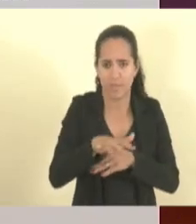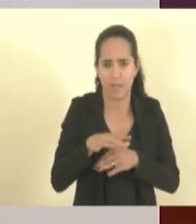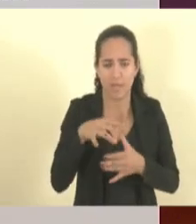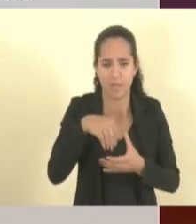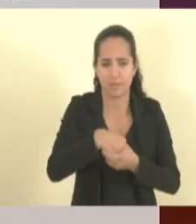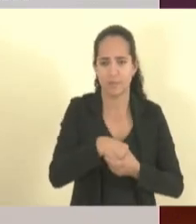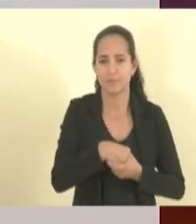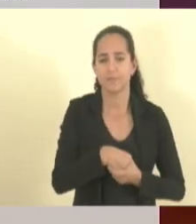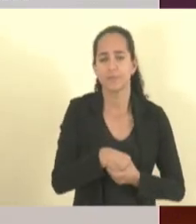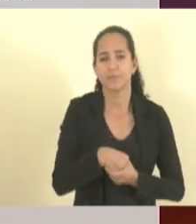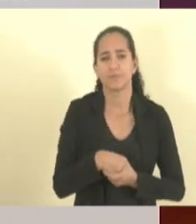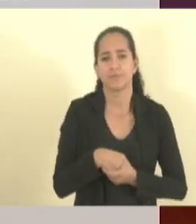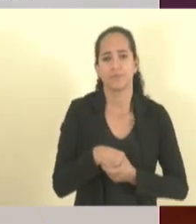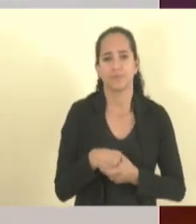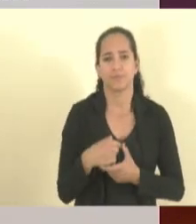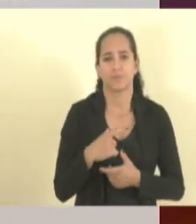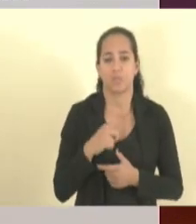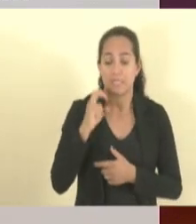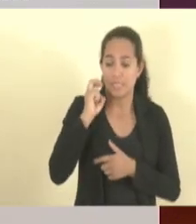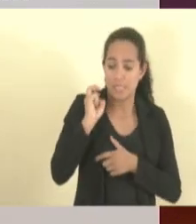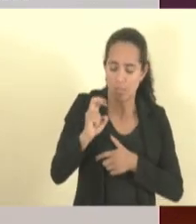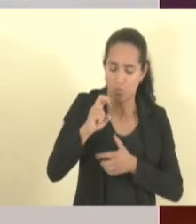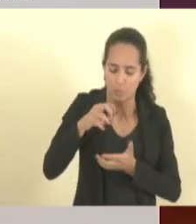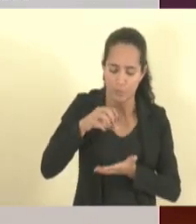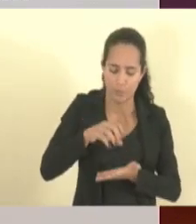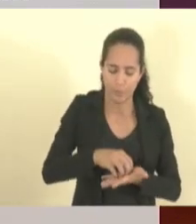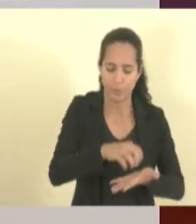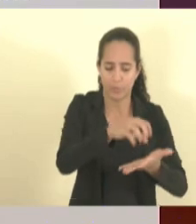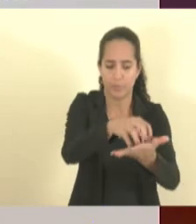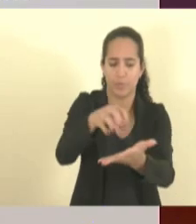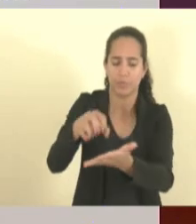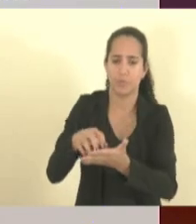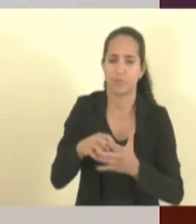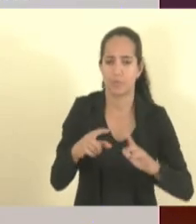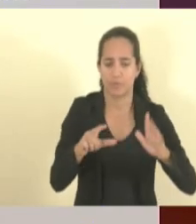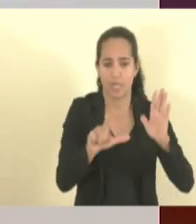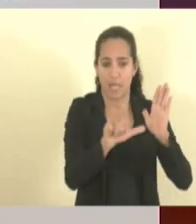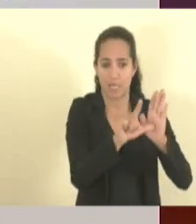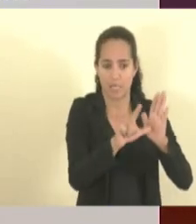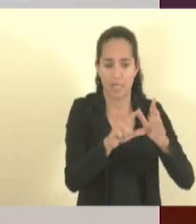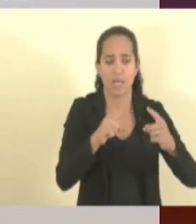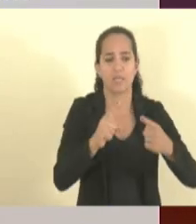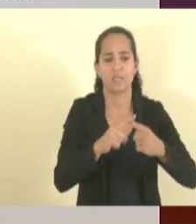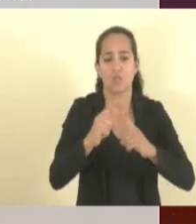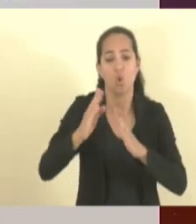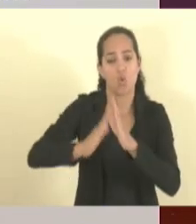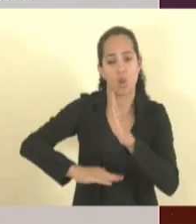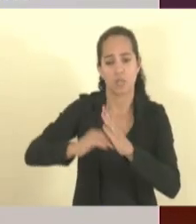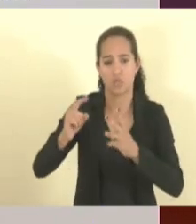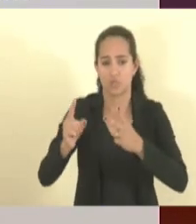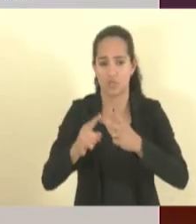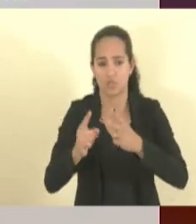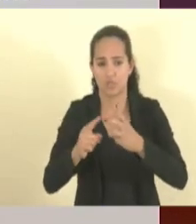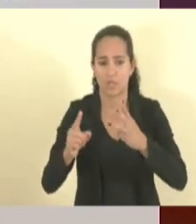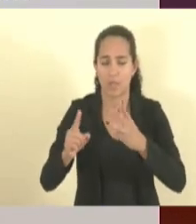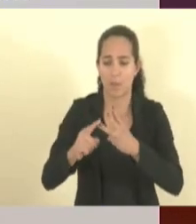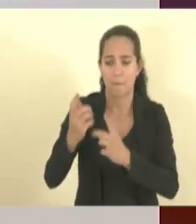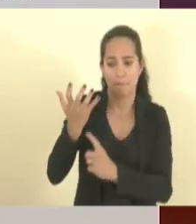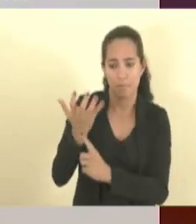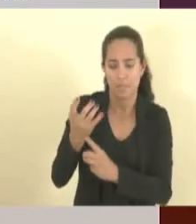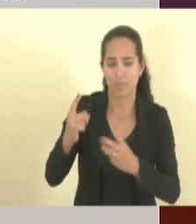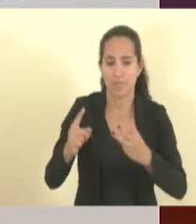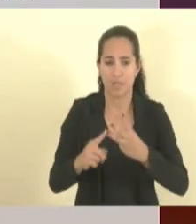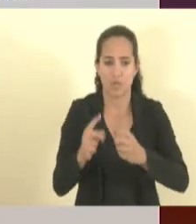nós temos cinco agências Linhares, Colatina, Pinheiros, Nova